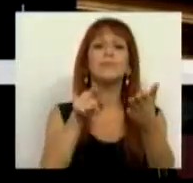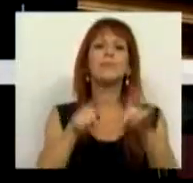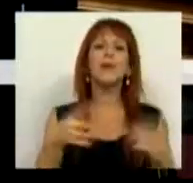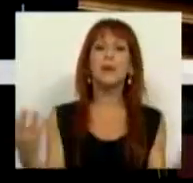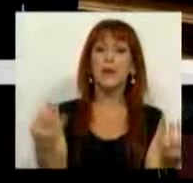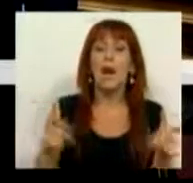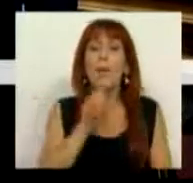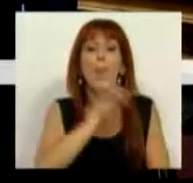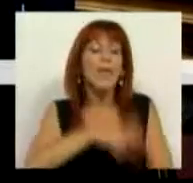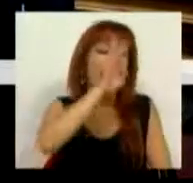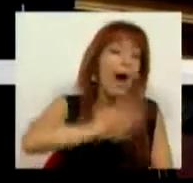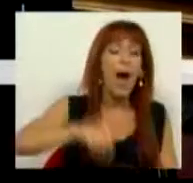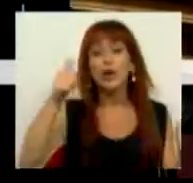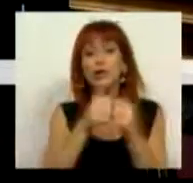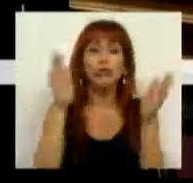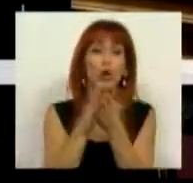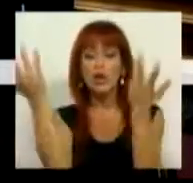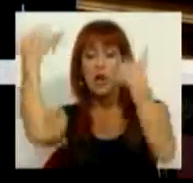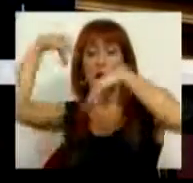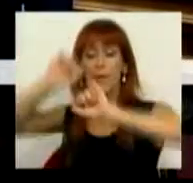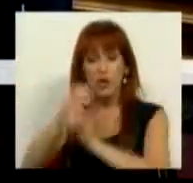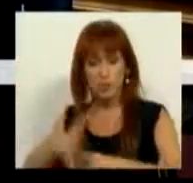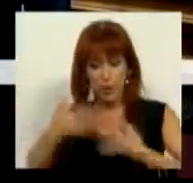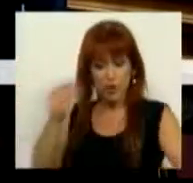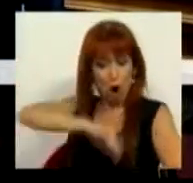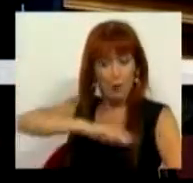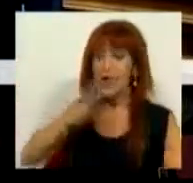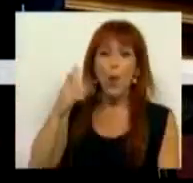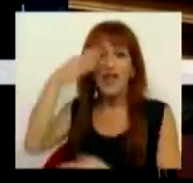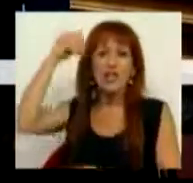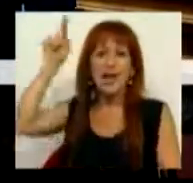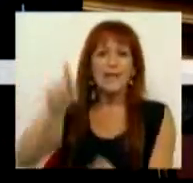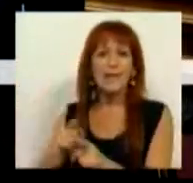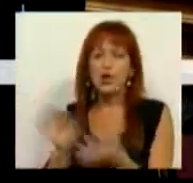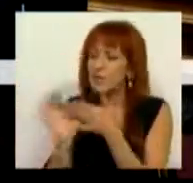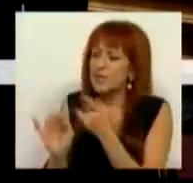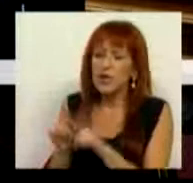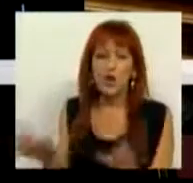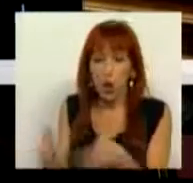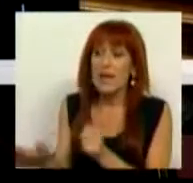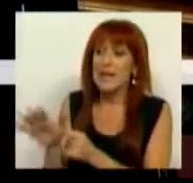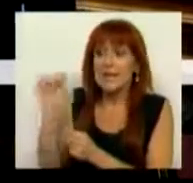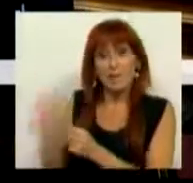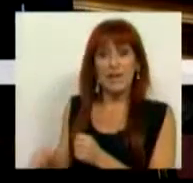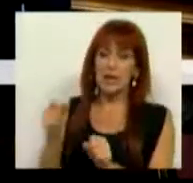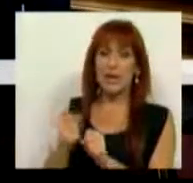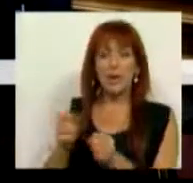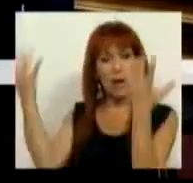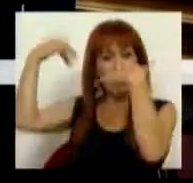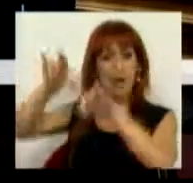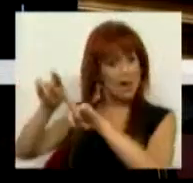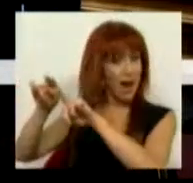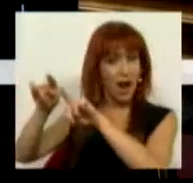evidente que pode ser aplicado a todos os bailarinos profissionais e não esquecemos a especificidade da Companhia Nacional de Bailado,